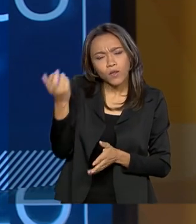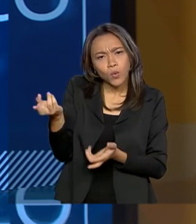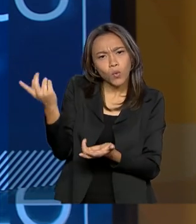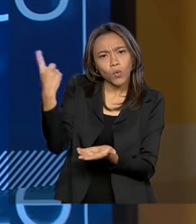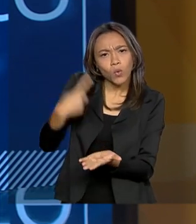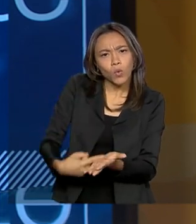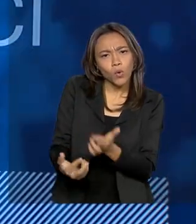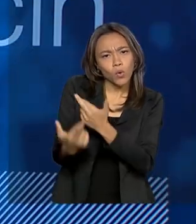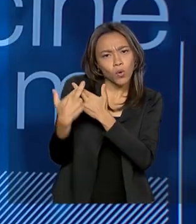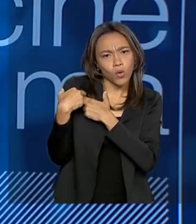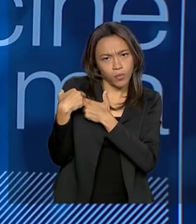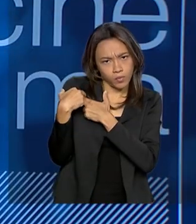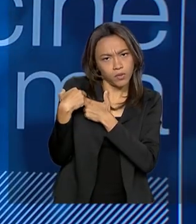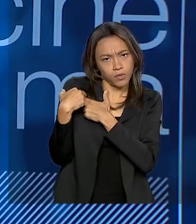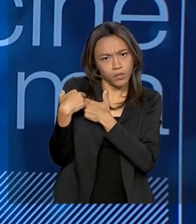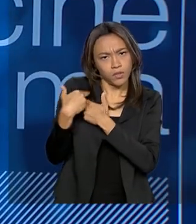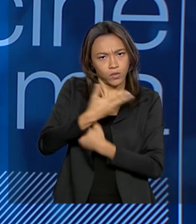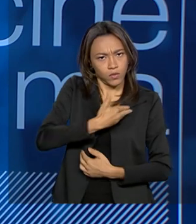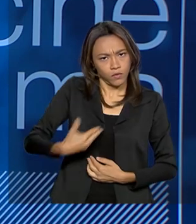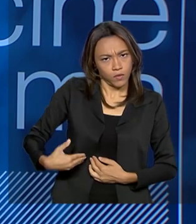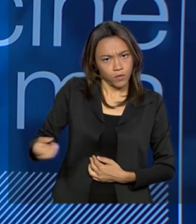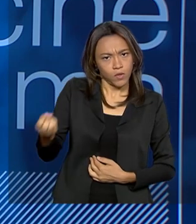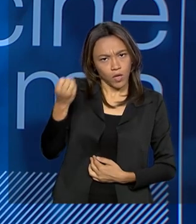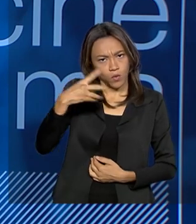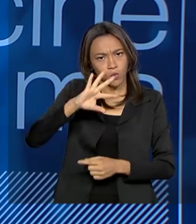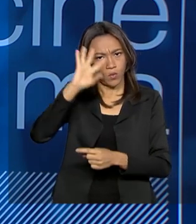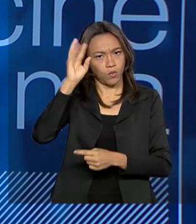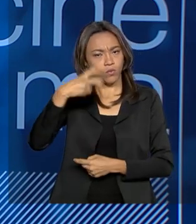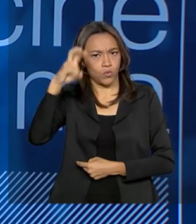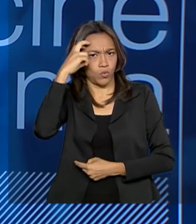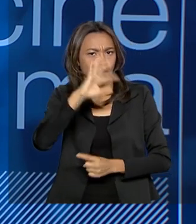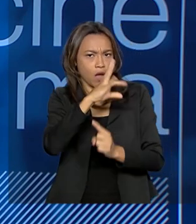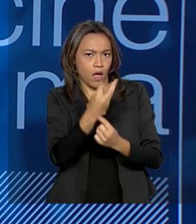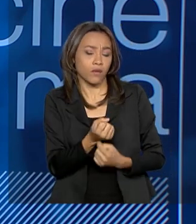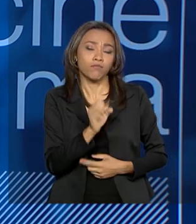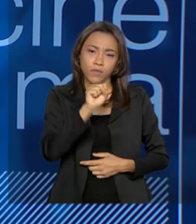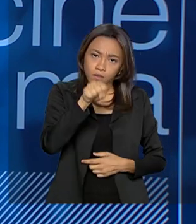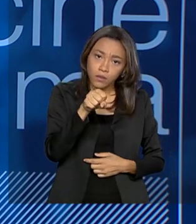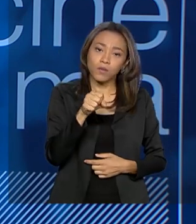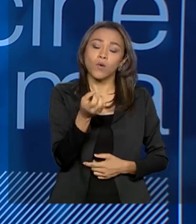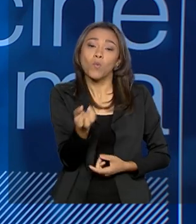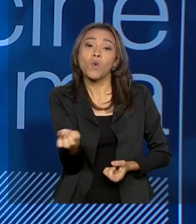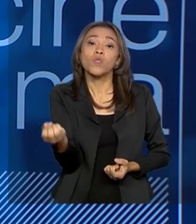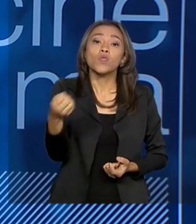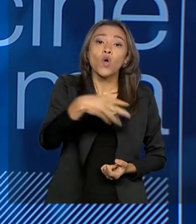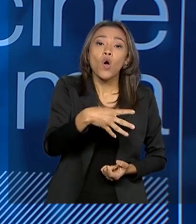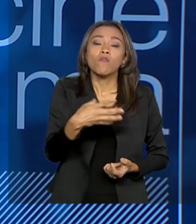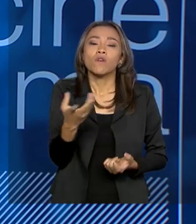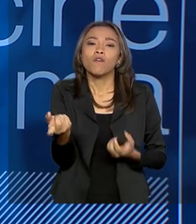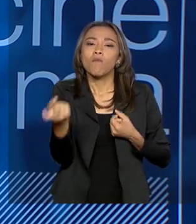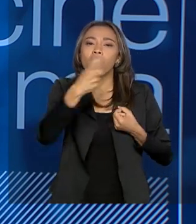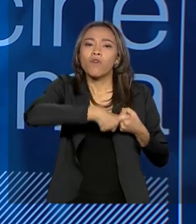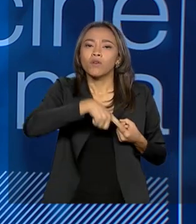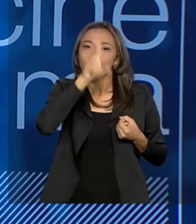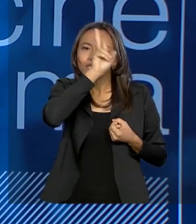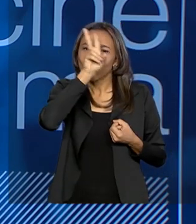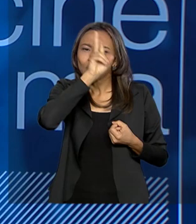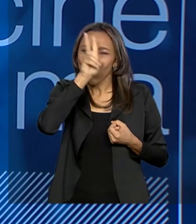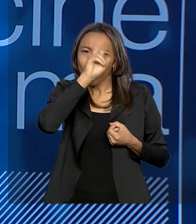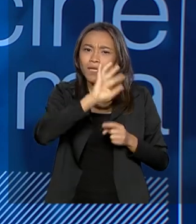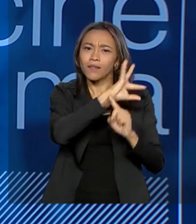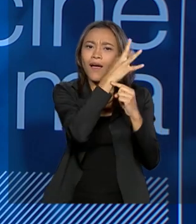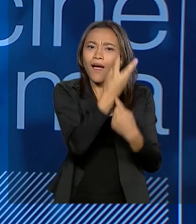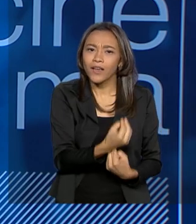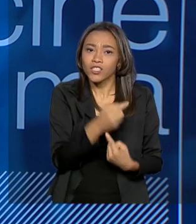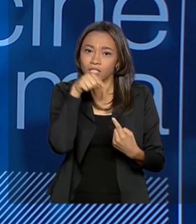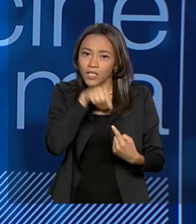relação à cultura e à arte? Sim, passa por uma ideia de retomada da história da arte como um norte